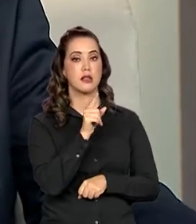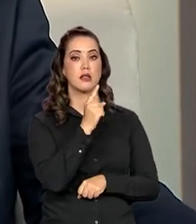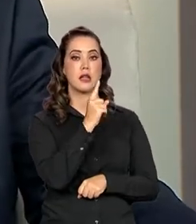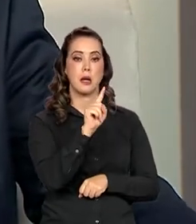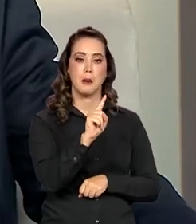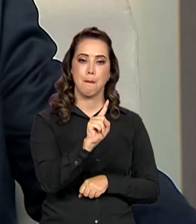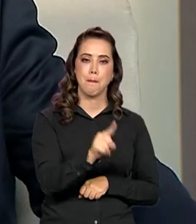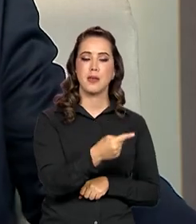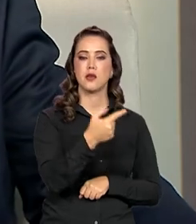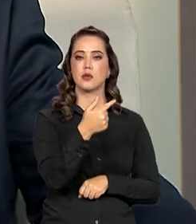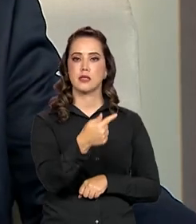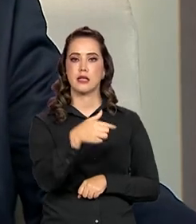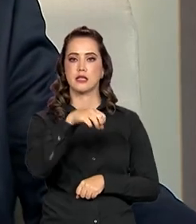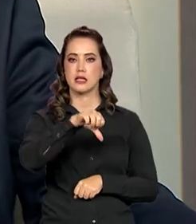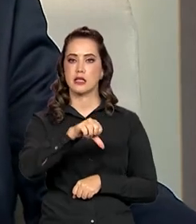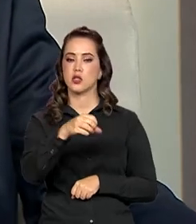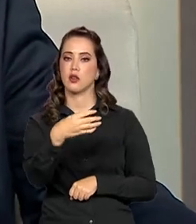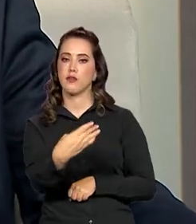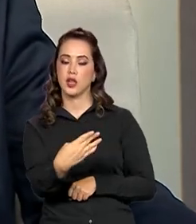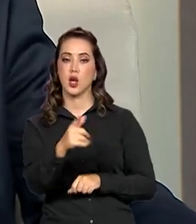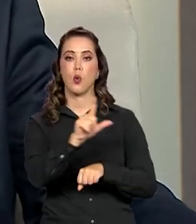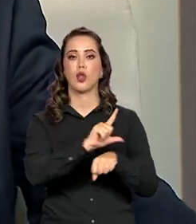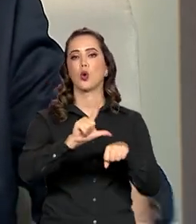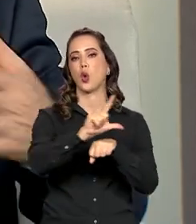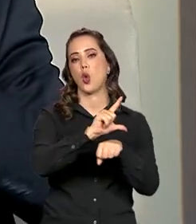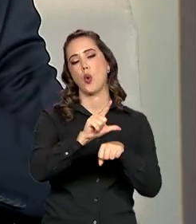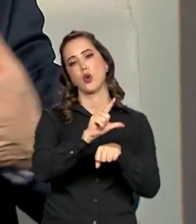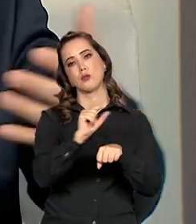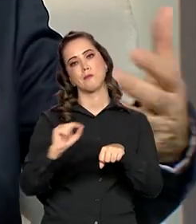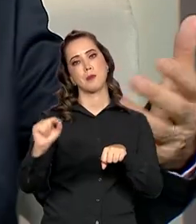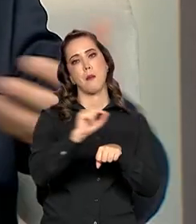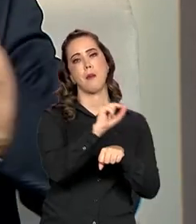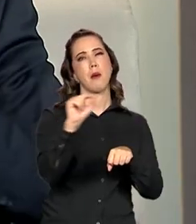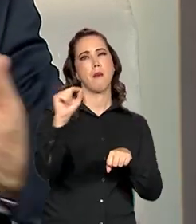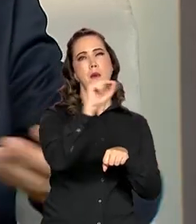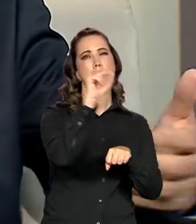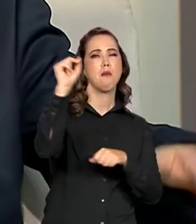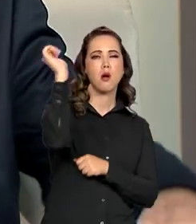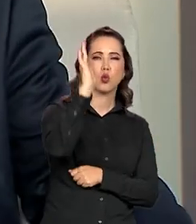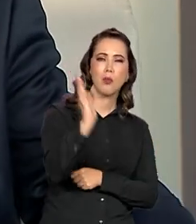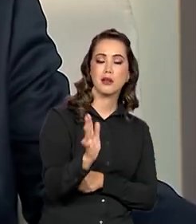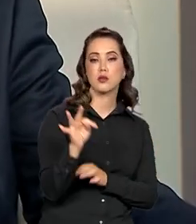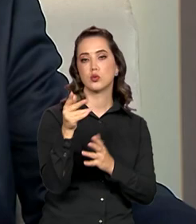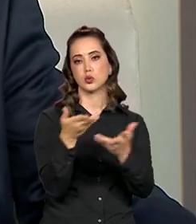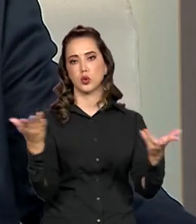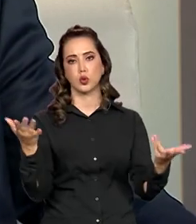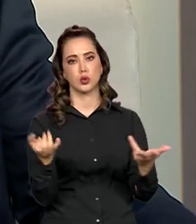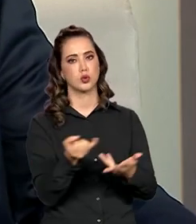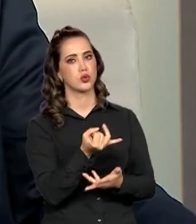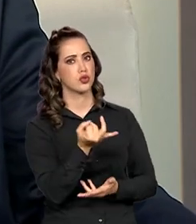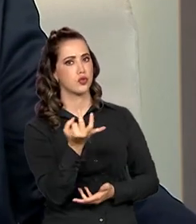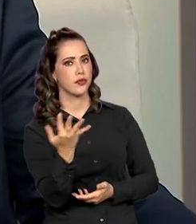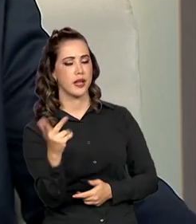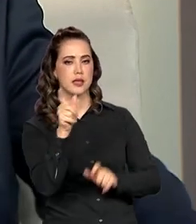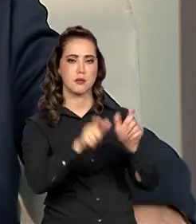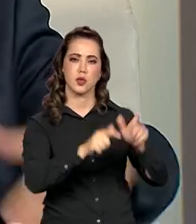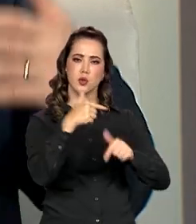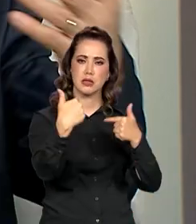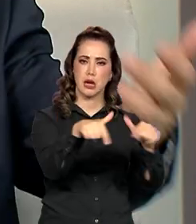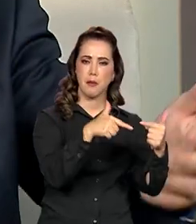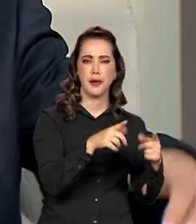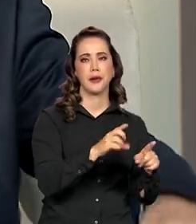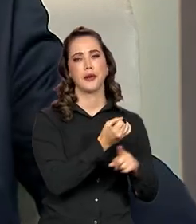Brasil, 44 mil trabalhadores, direto, sem contar as cadeias produtivas, porque envolve a indústria